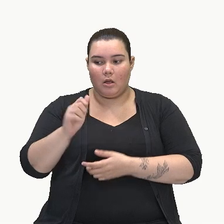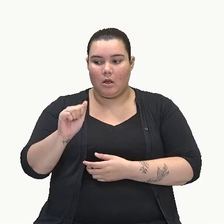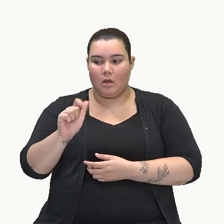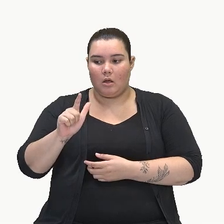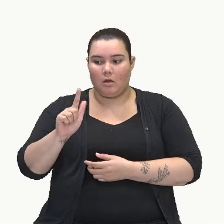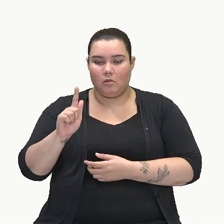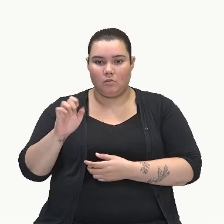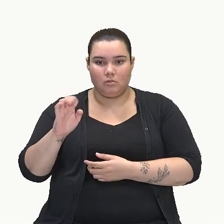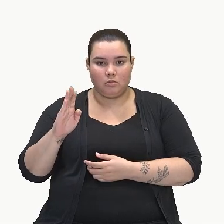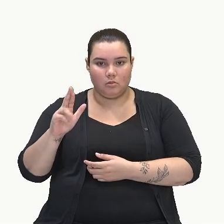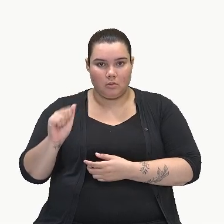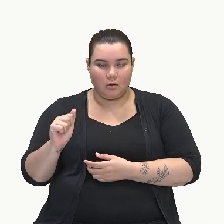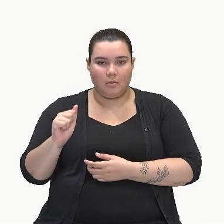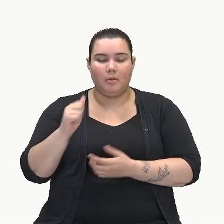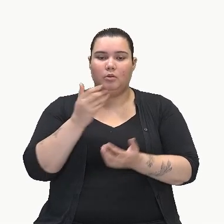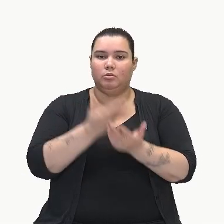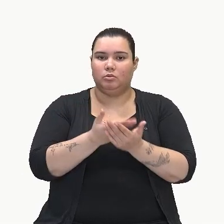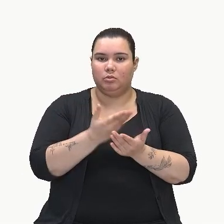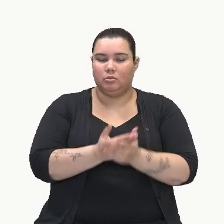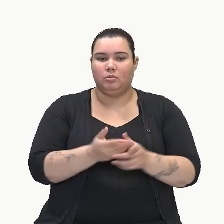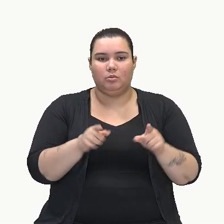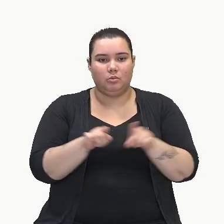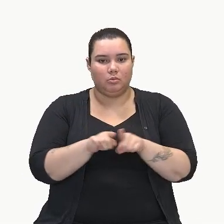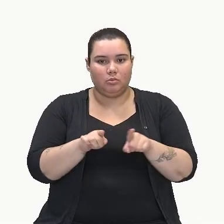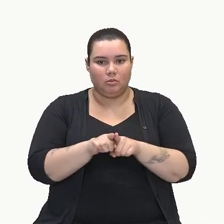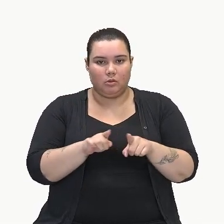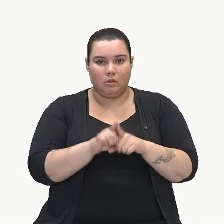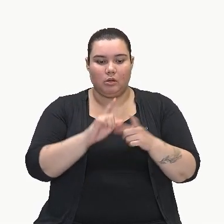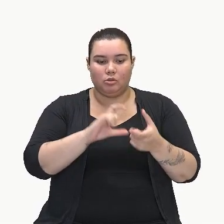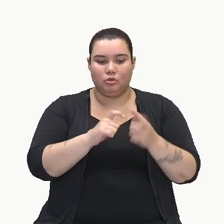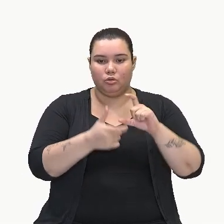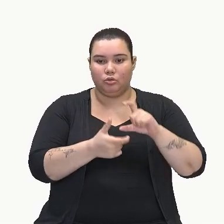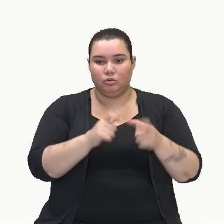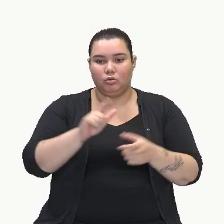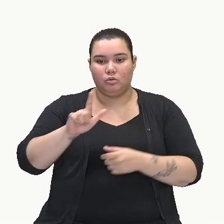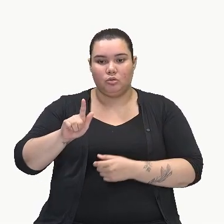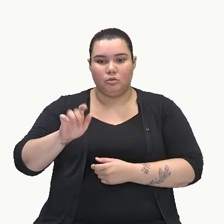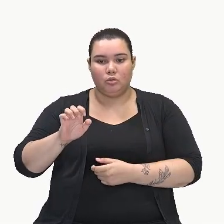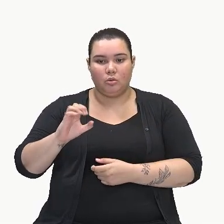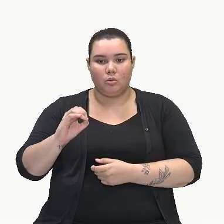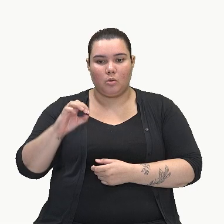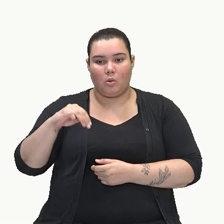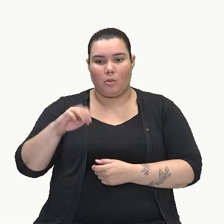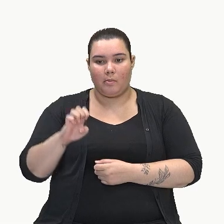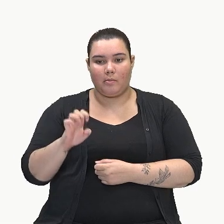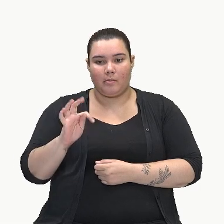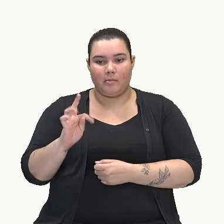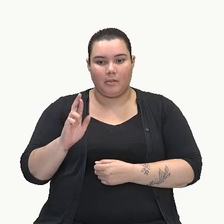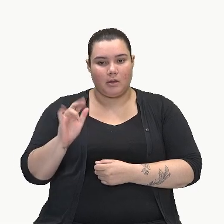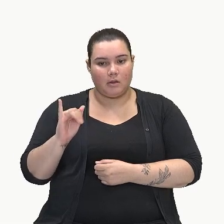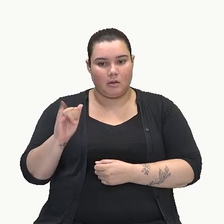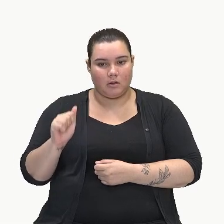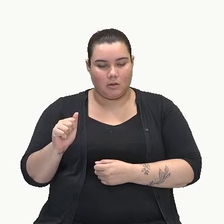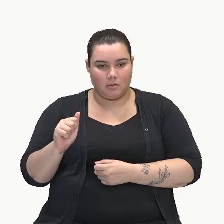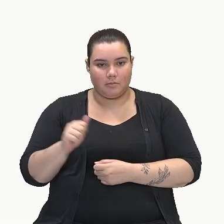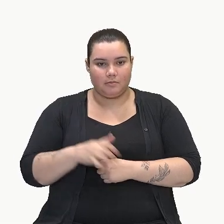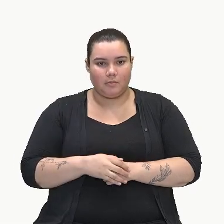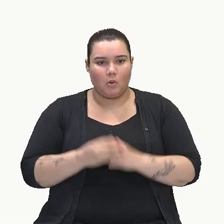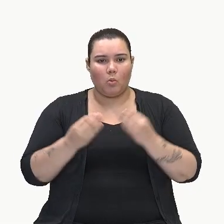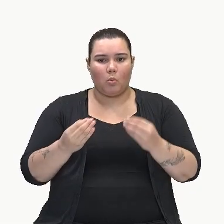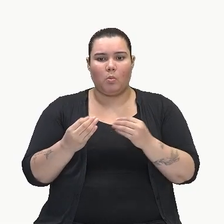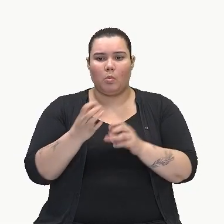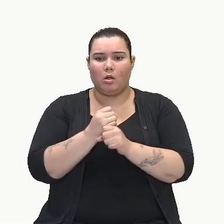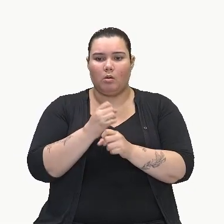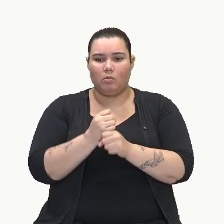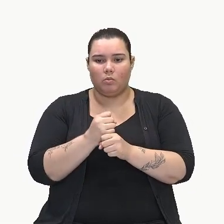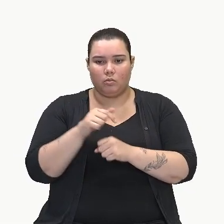aproveita e dá uma estudadinha também em geometria. Tá, como é que a gente calcula a área dessa figura,